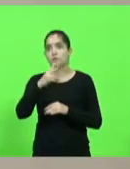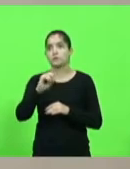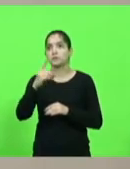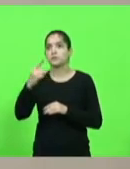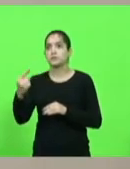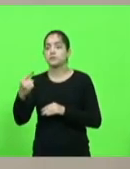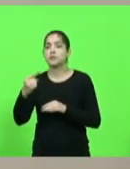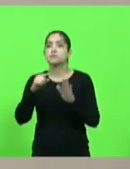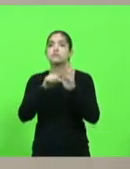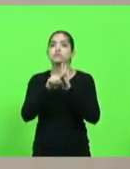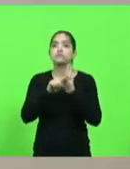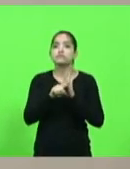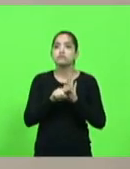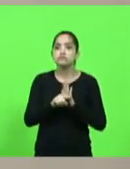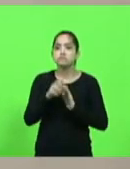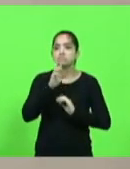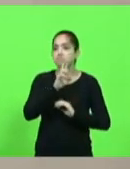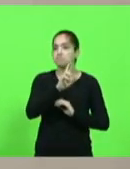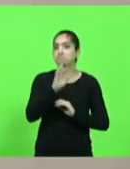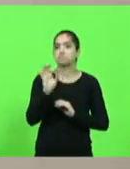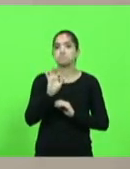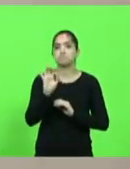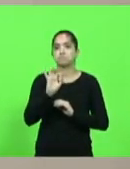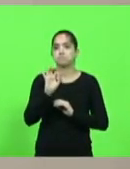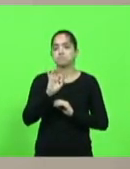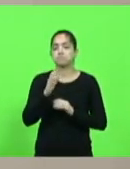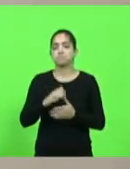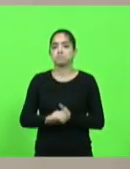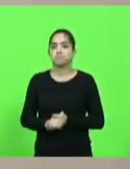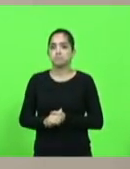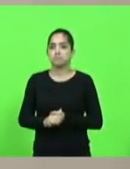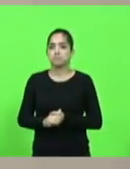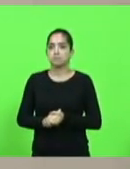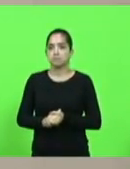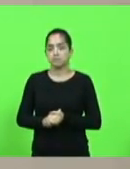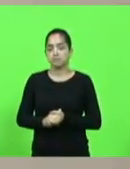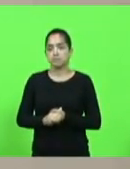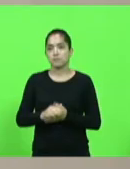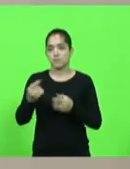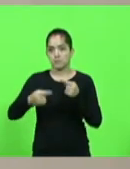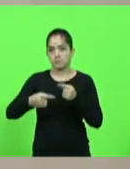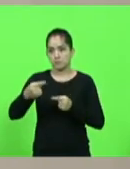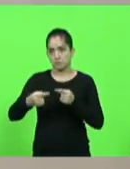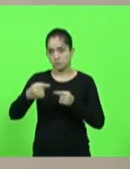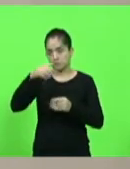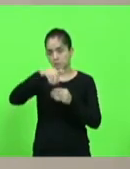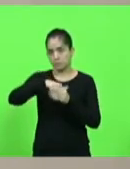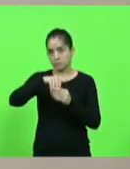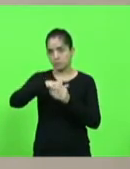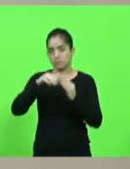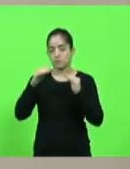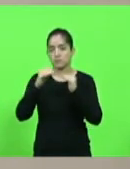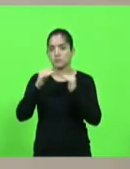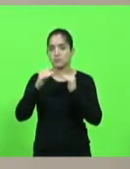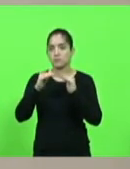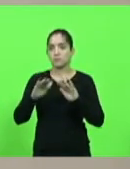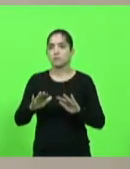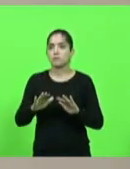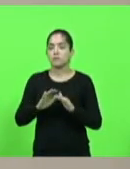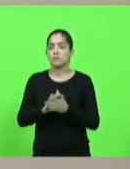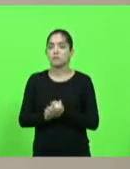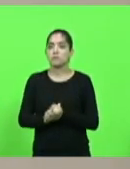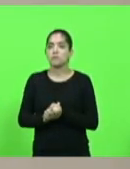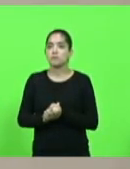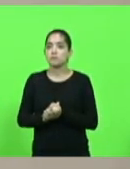feitas não foram respondidas de forma clara em discussão. Não havendo quem queira discutir em votação, deputados que aprovam, permaneçam como se